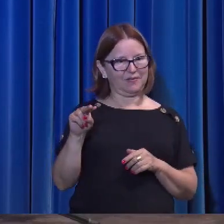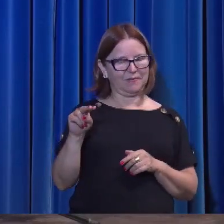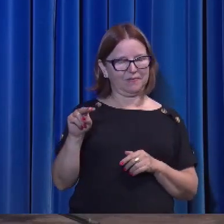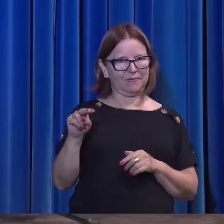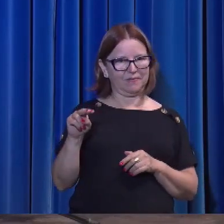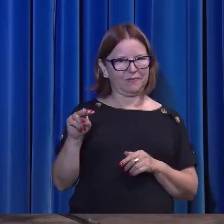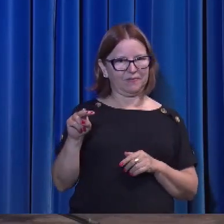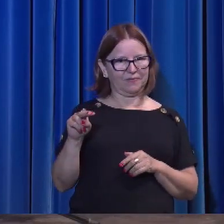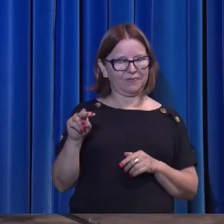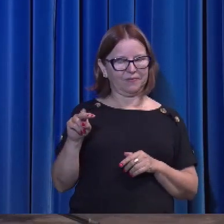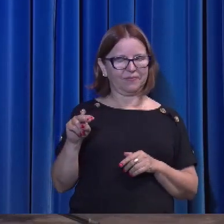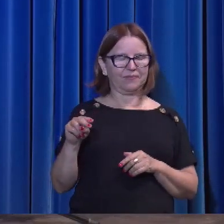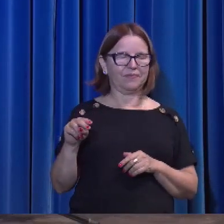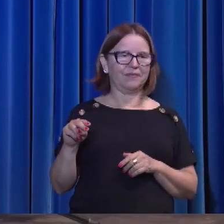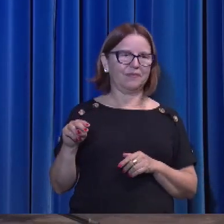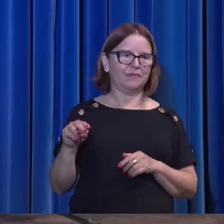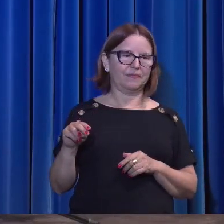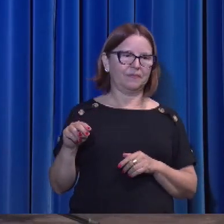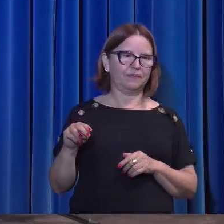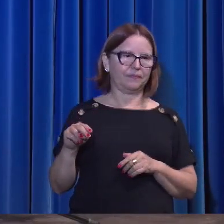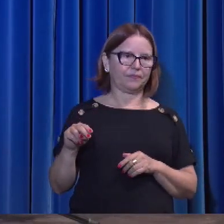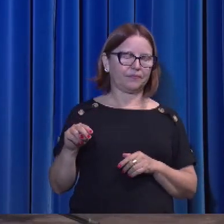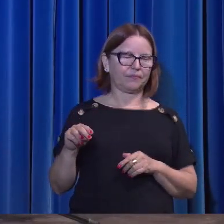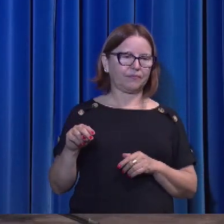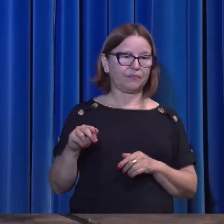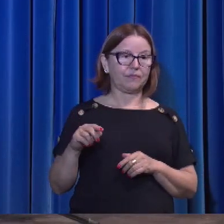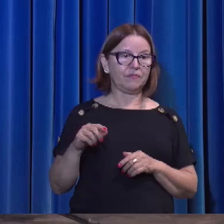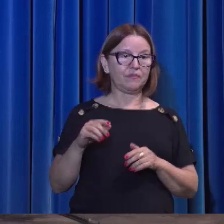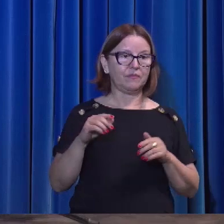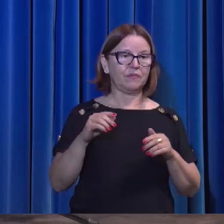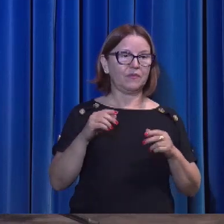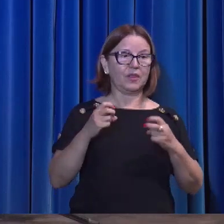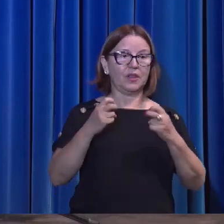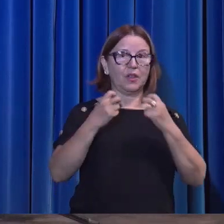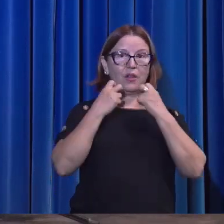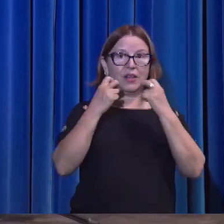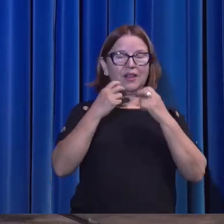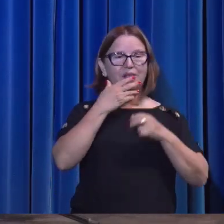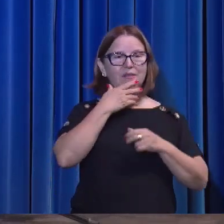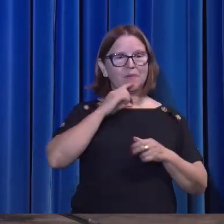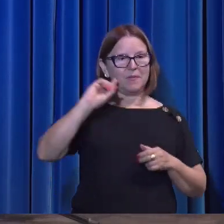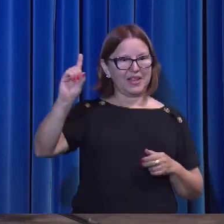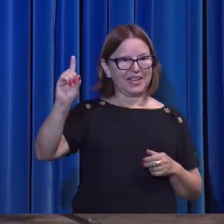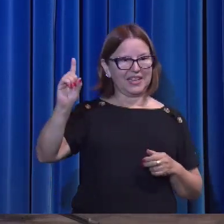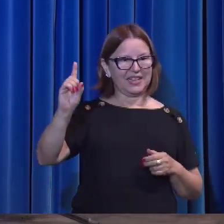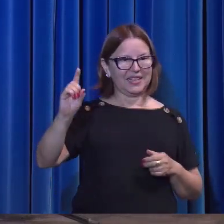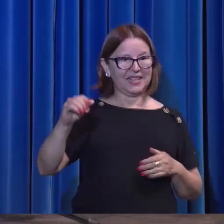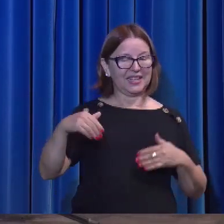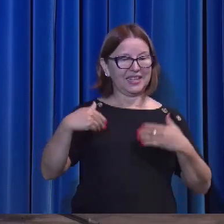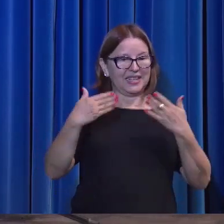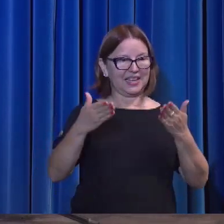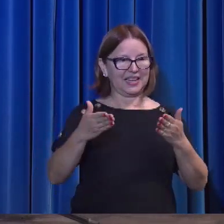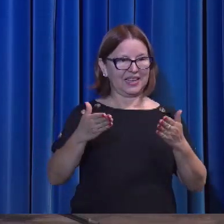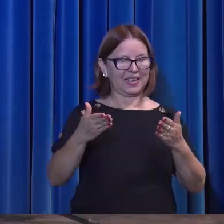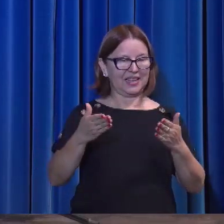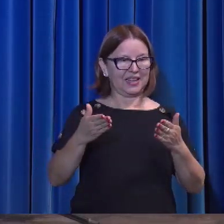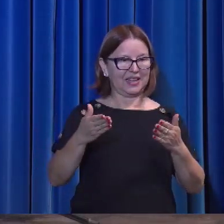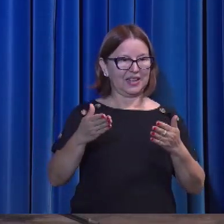É alos. Eu rogarei ao Pai que dará o outro